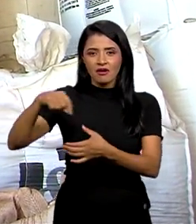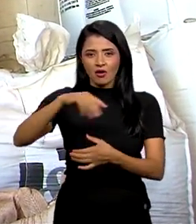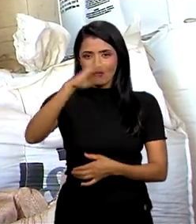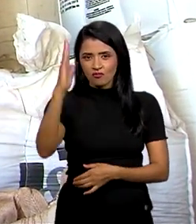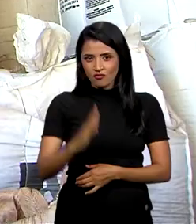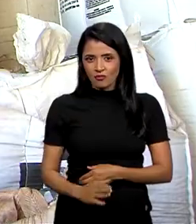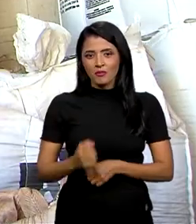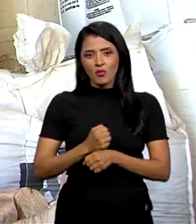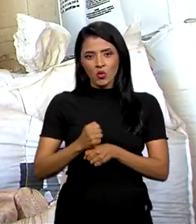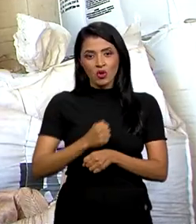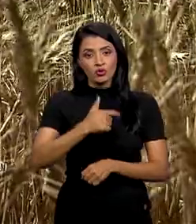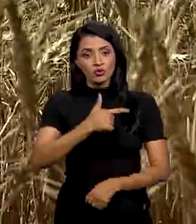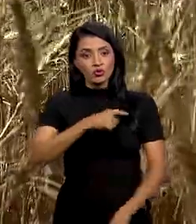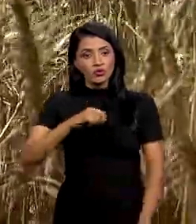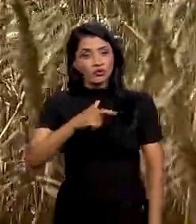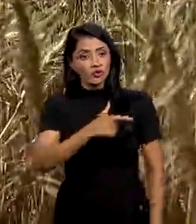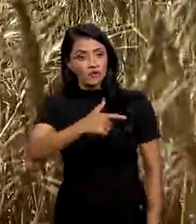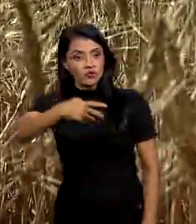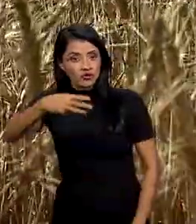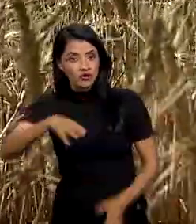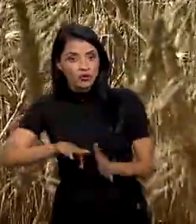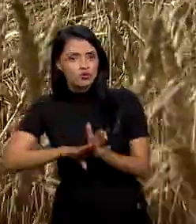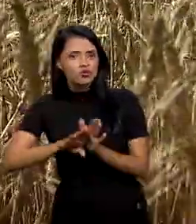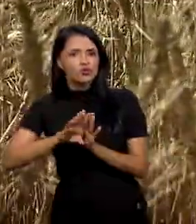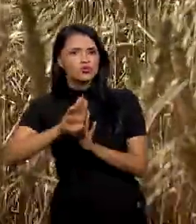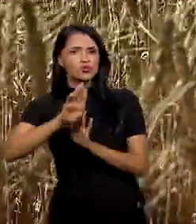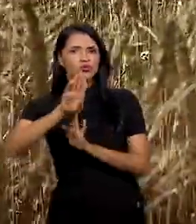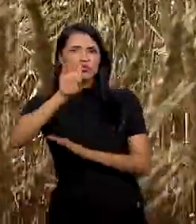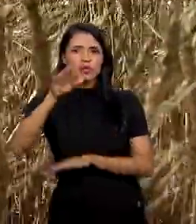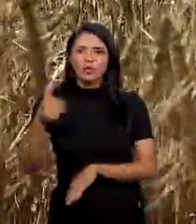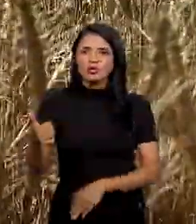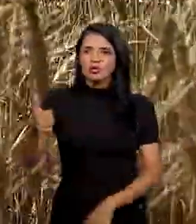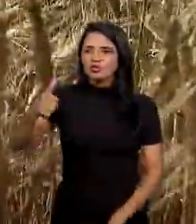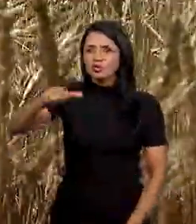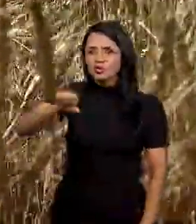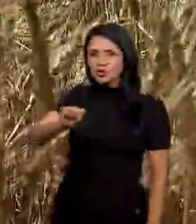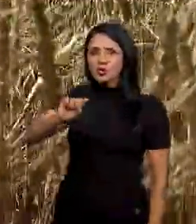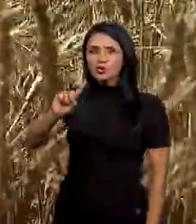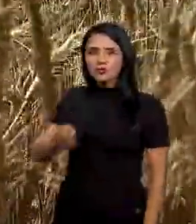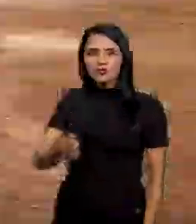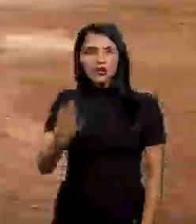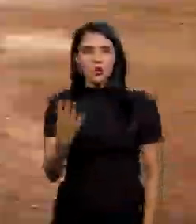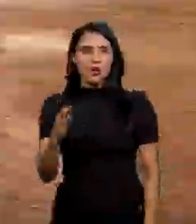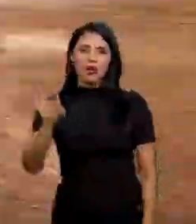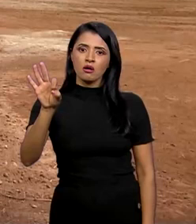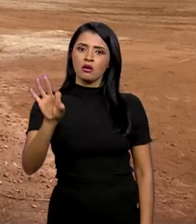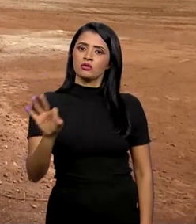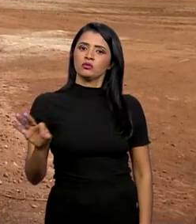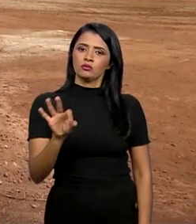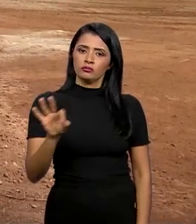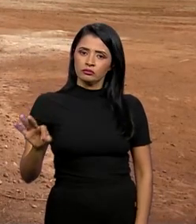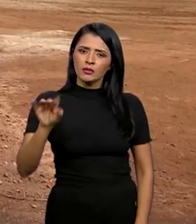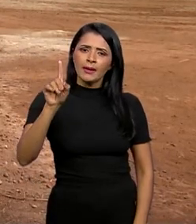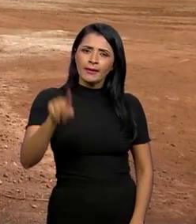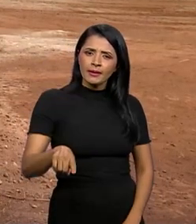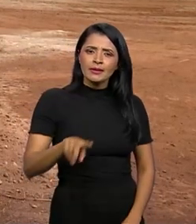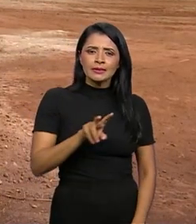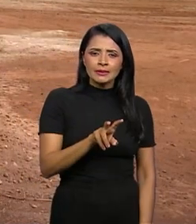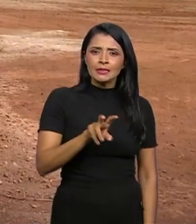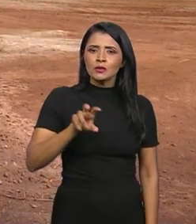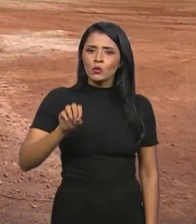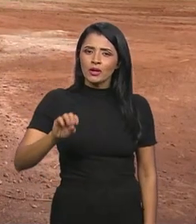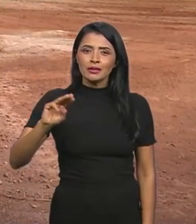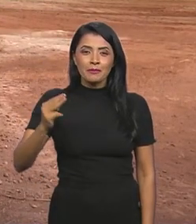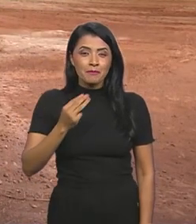para 2023. Um crescimento de 18,4%, ou seja, são 50